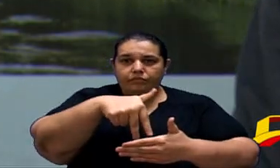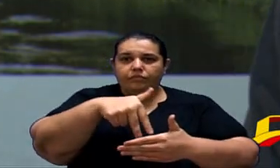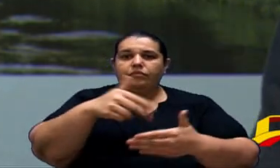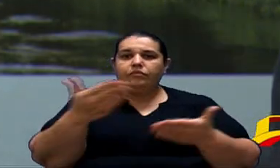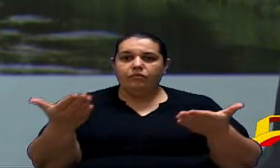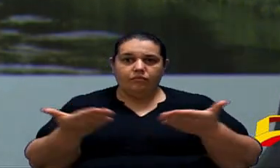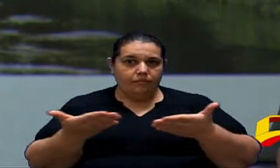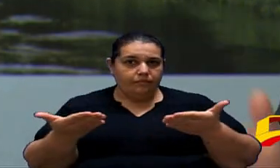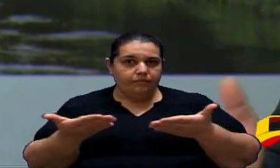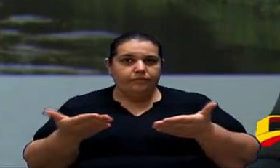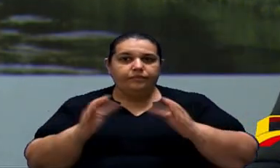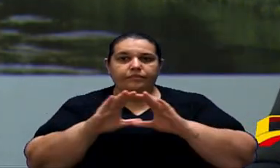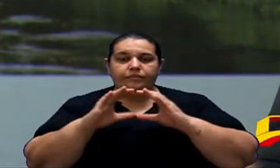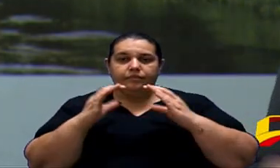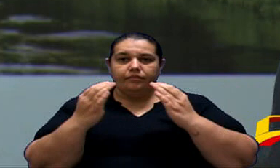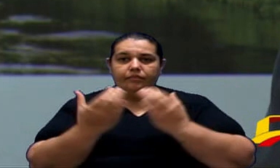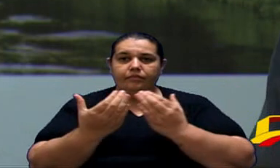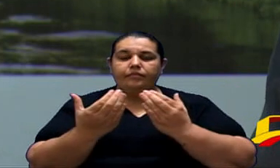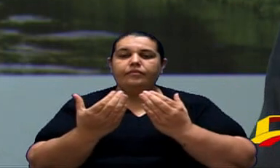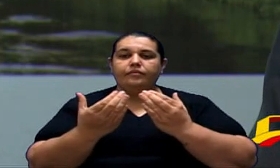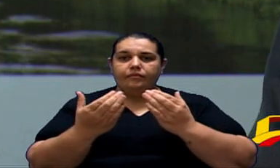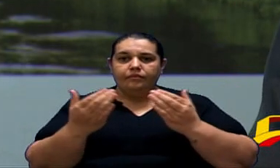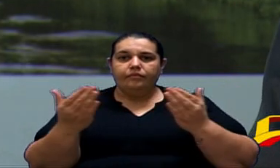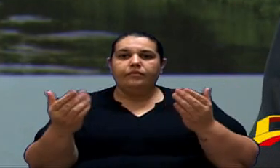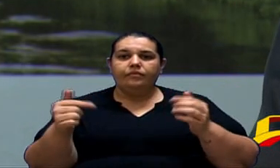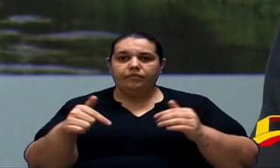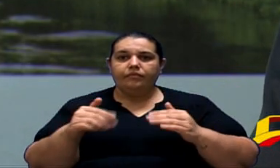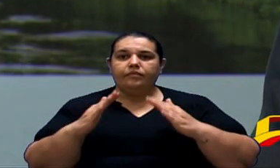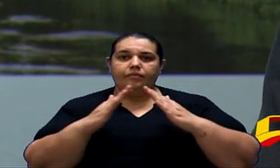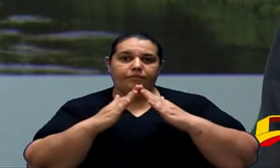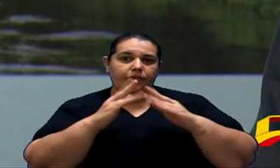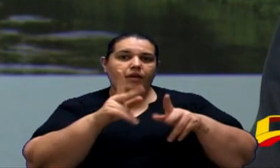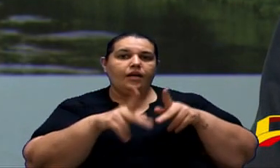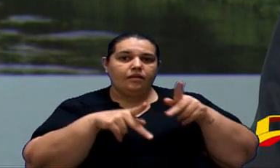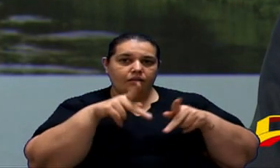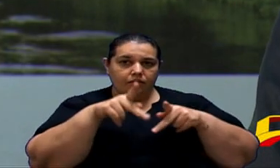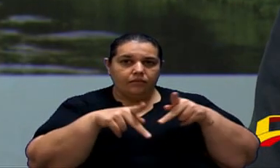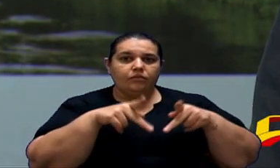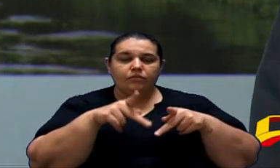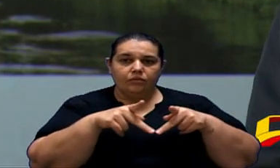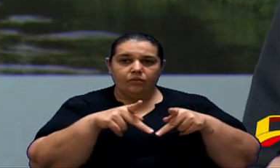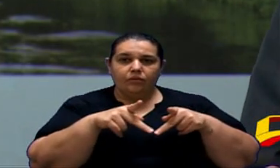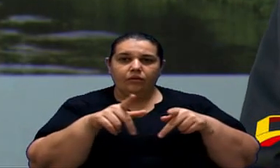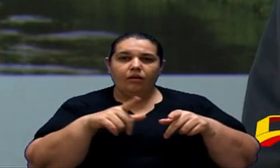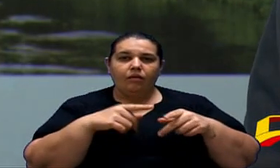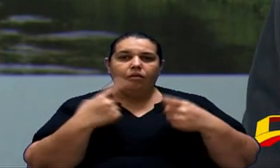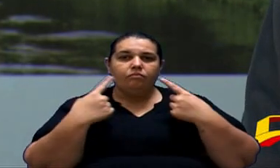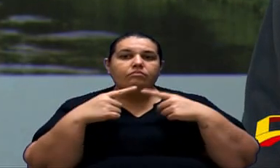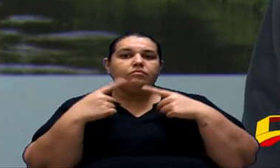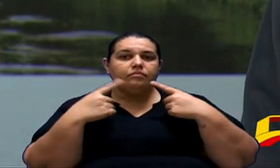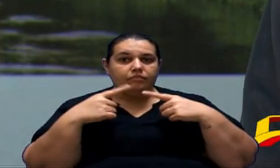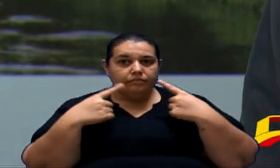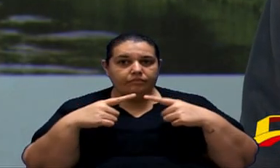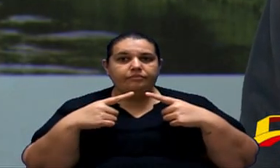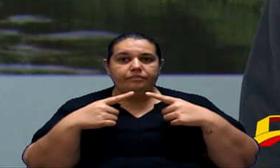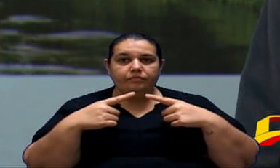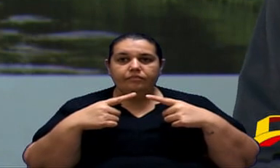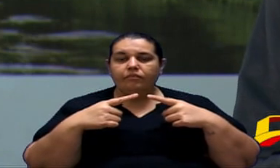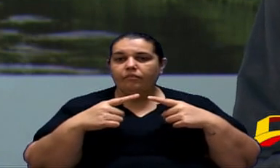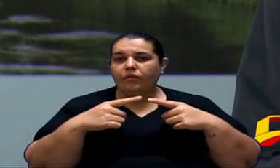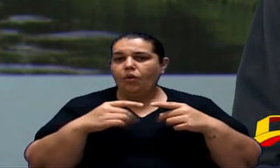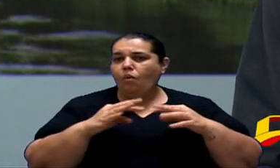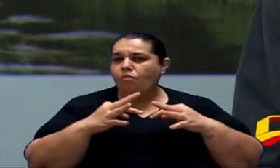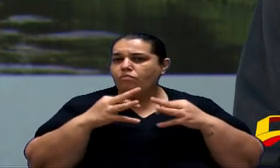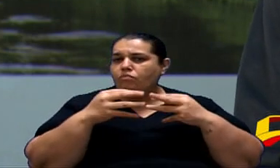Que é a casa Do povo Onde Se discute As